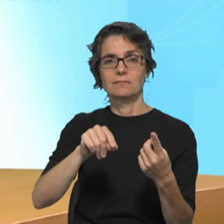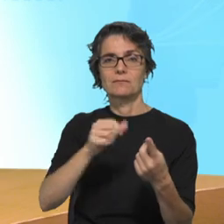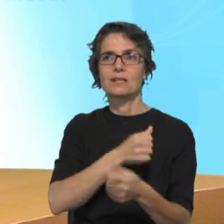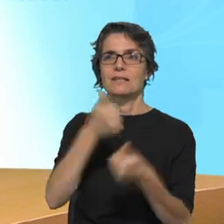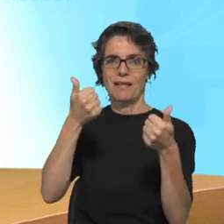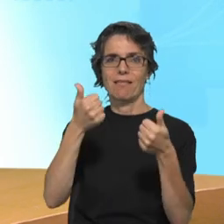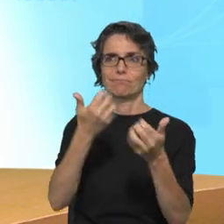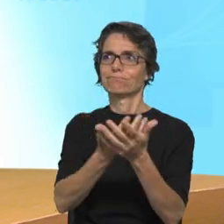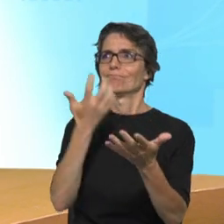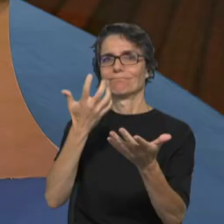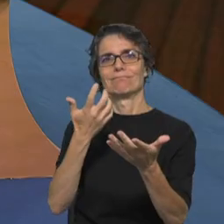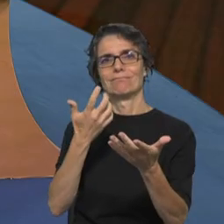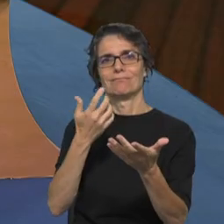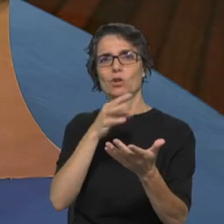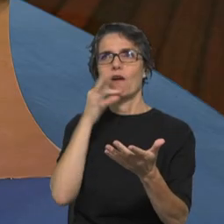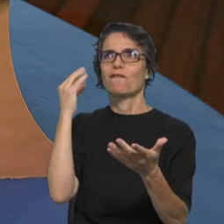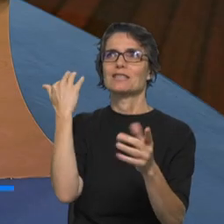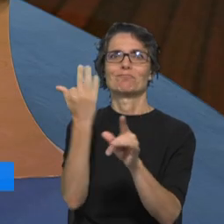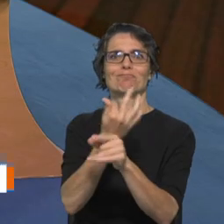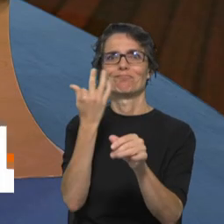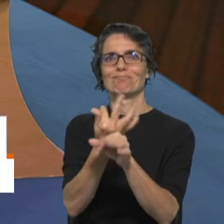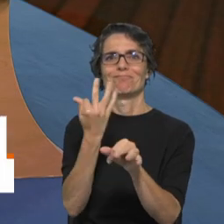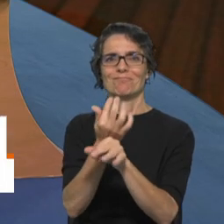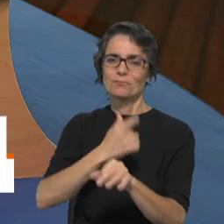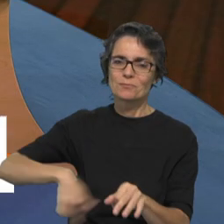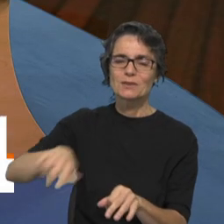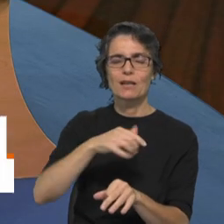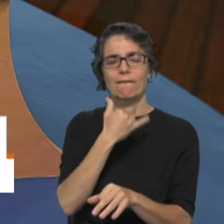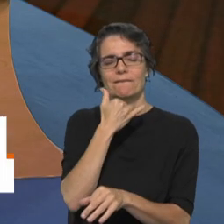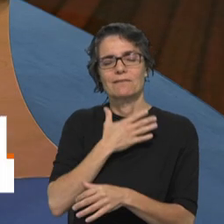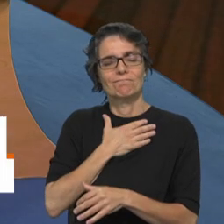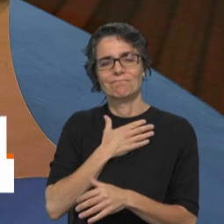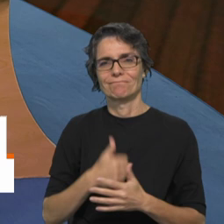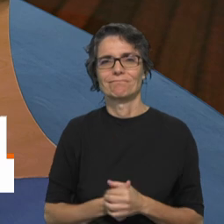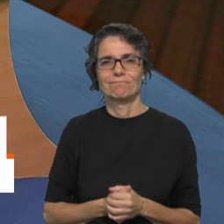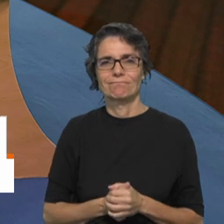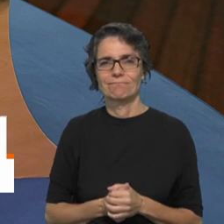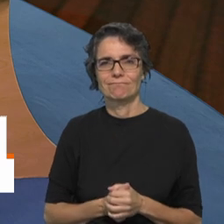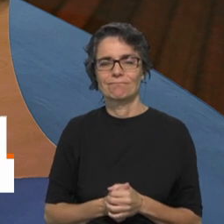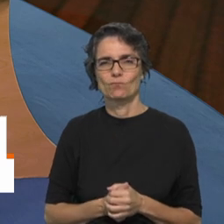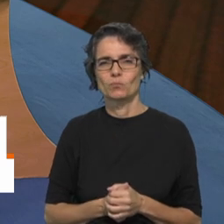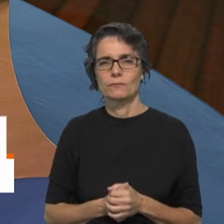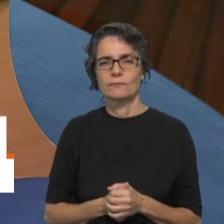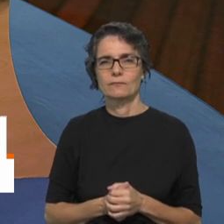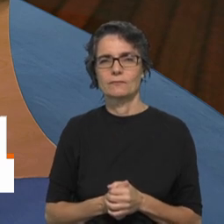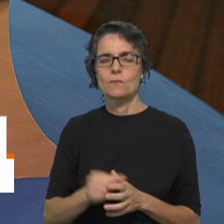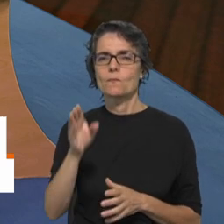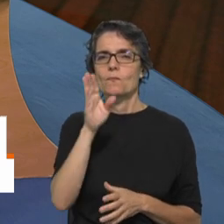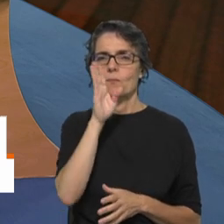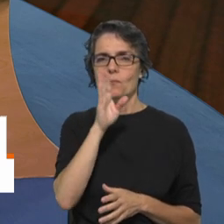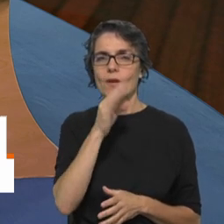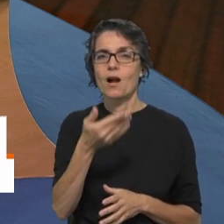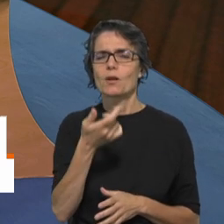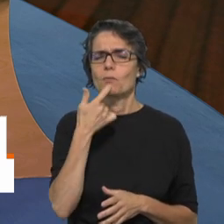esta efeméride que com muito gosto vamos celebrar. E se tivesse de apontar um rumo